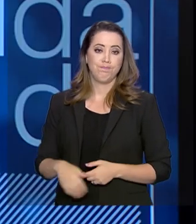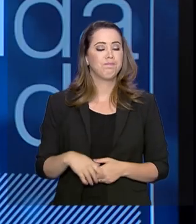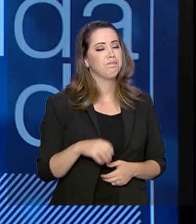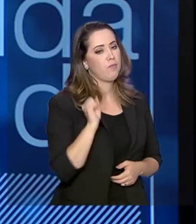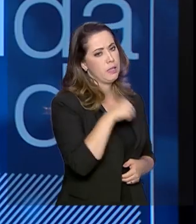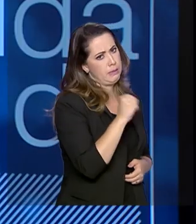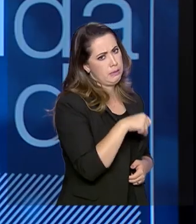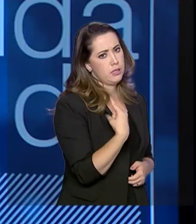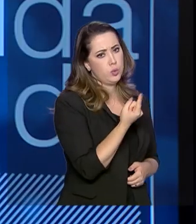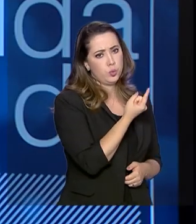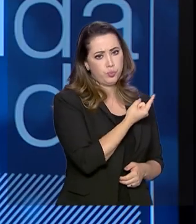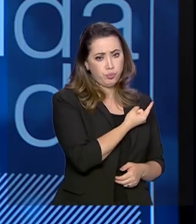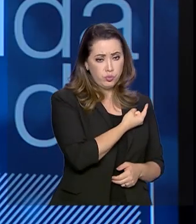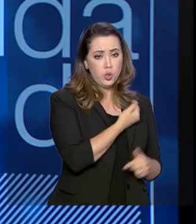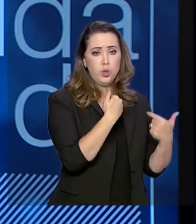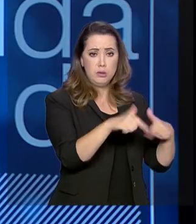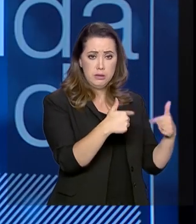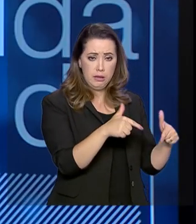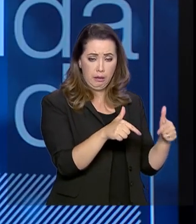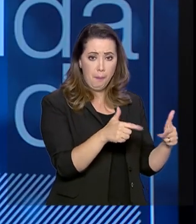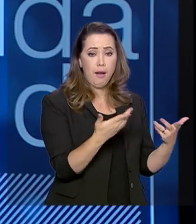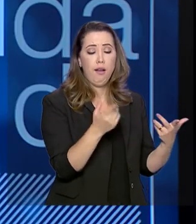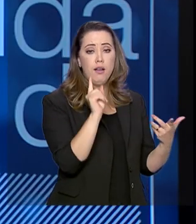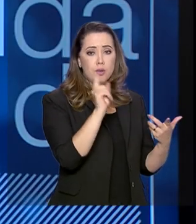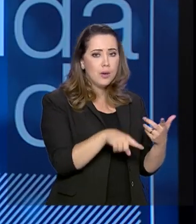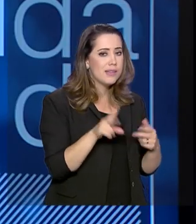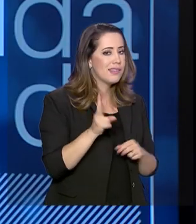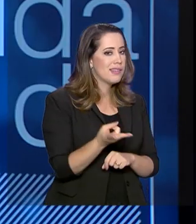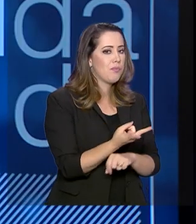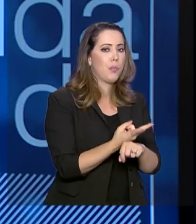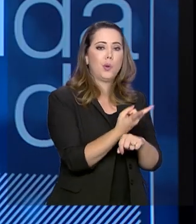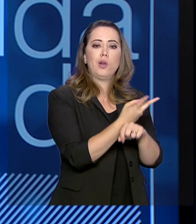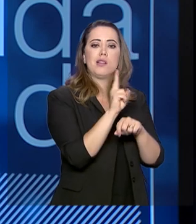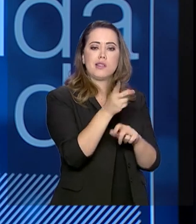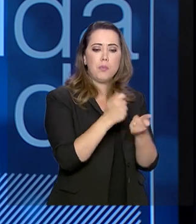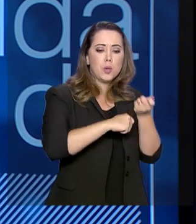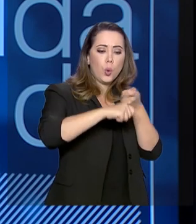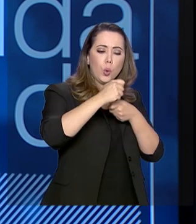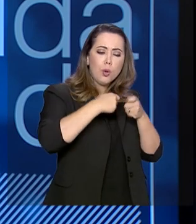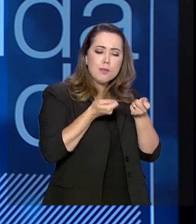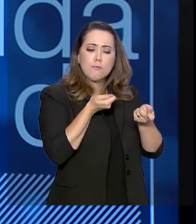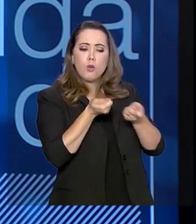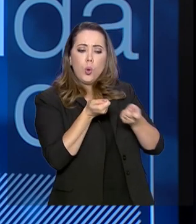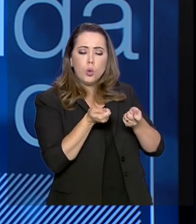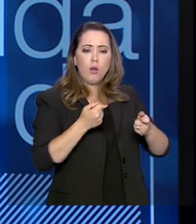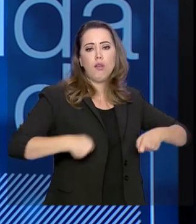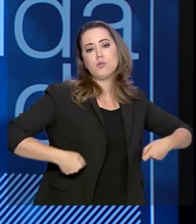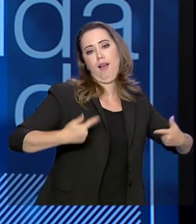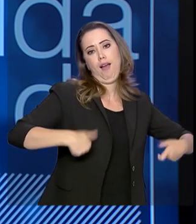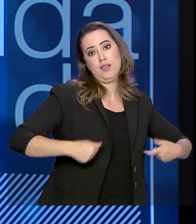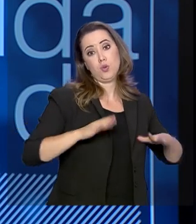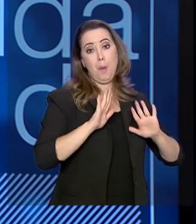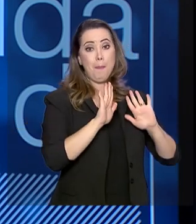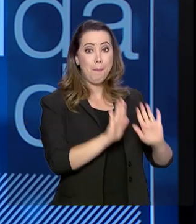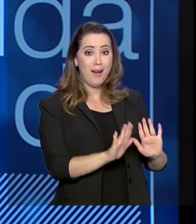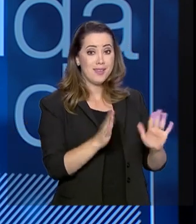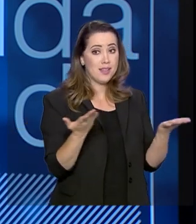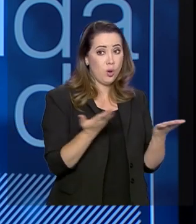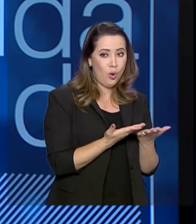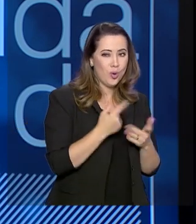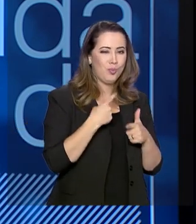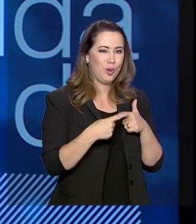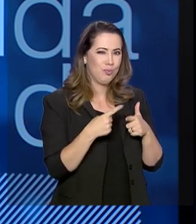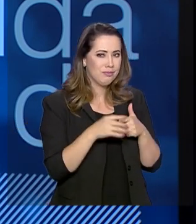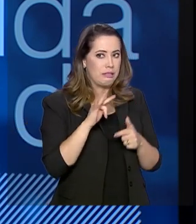sim. O nosso mandato como servidor público é estar sempre buscando a racionalização dos gastos. Mas, especialmente agora que a situação fiscal